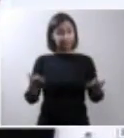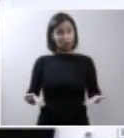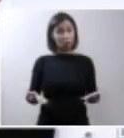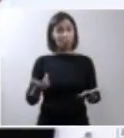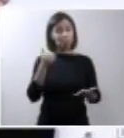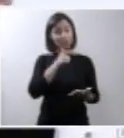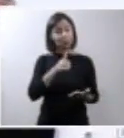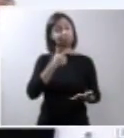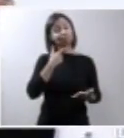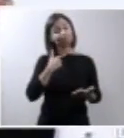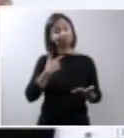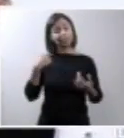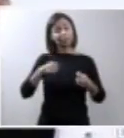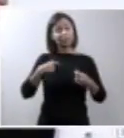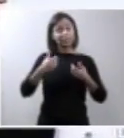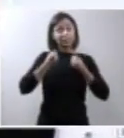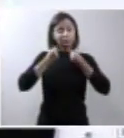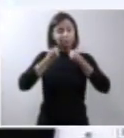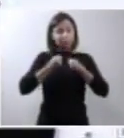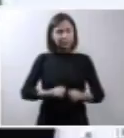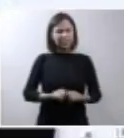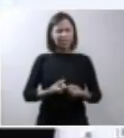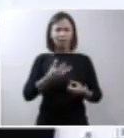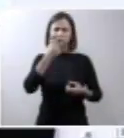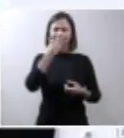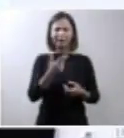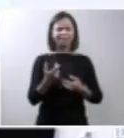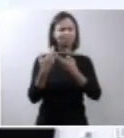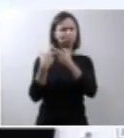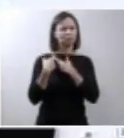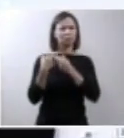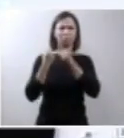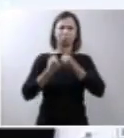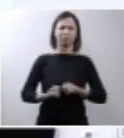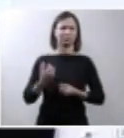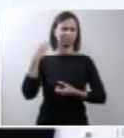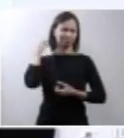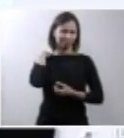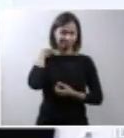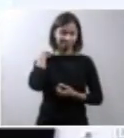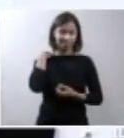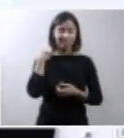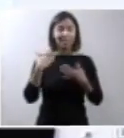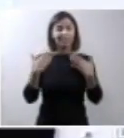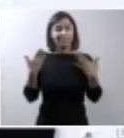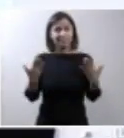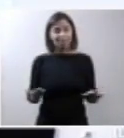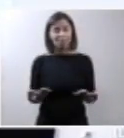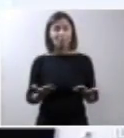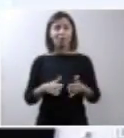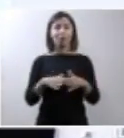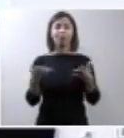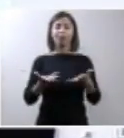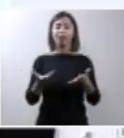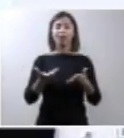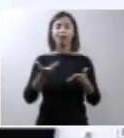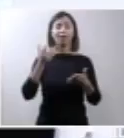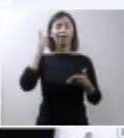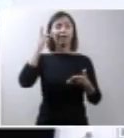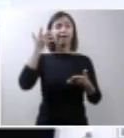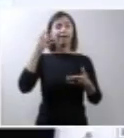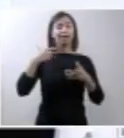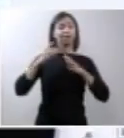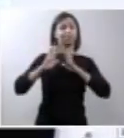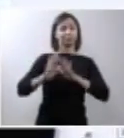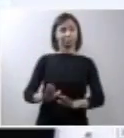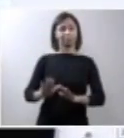elas queiram aquietar o peso do mundo, queiram tirar o mundo nas costas, queiram tirar o controle